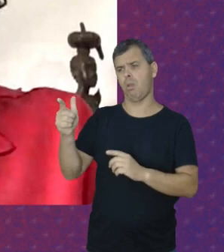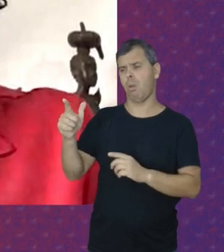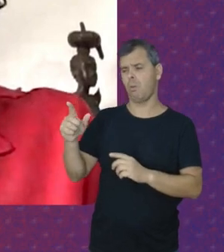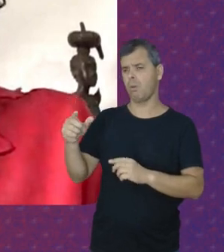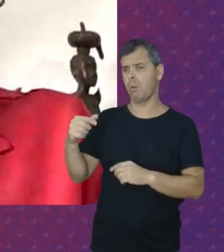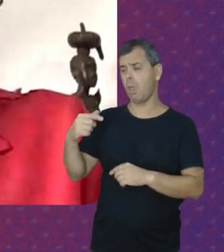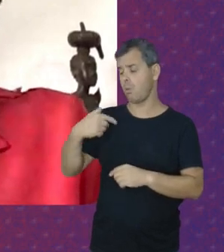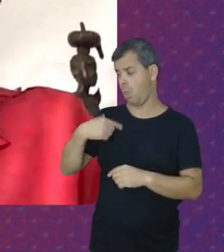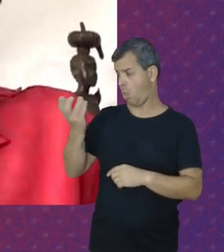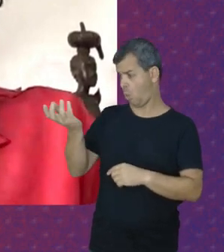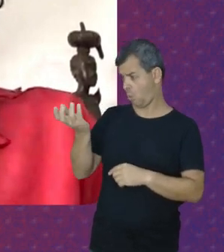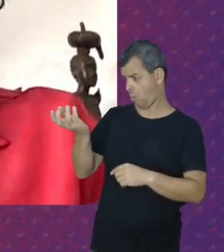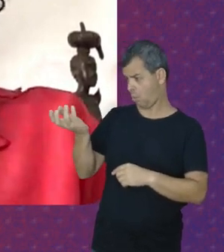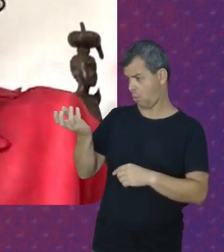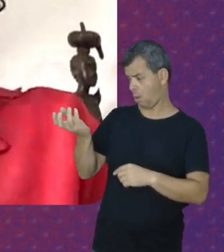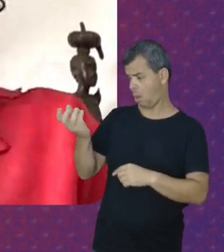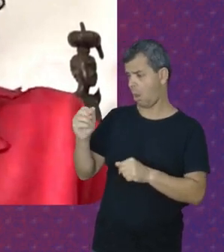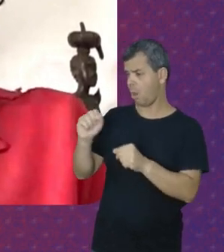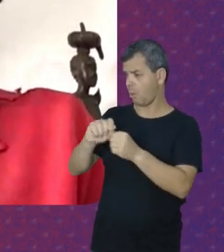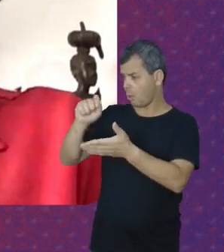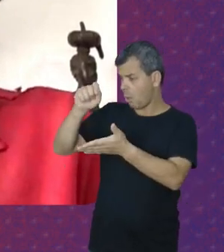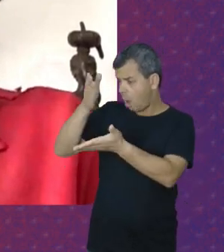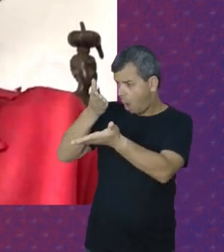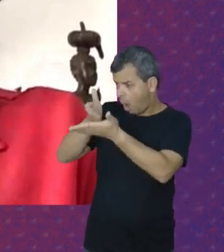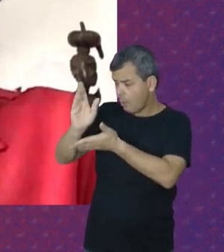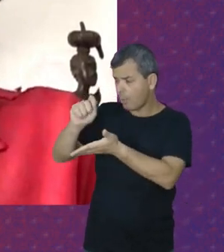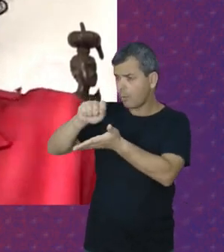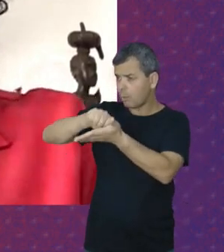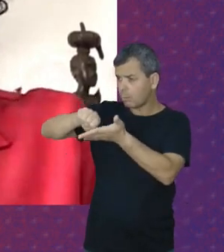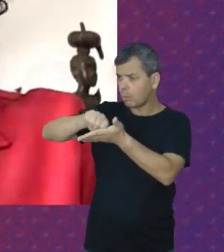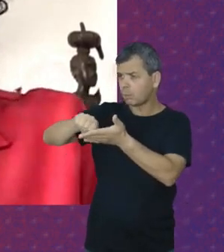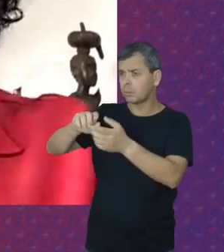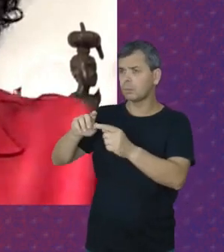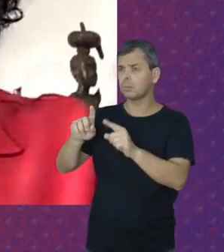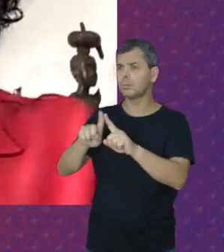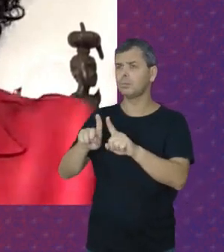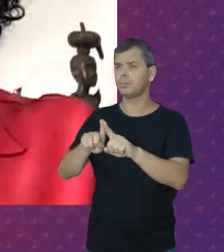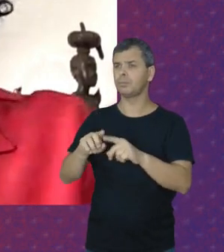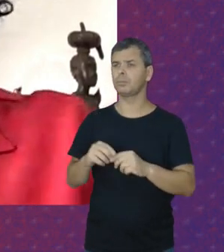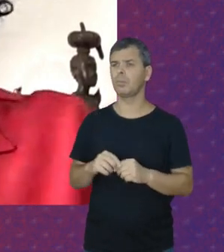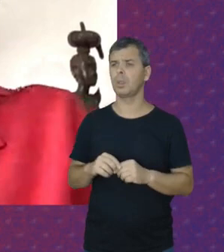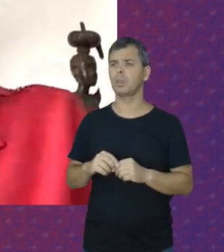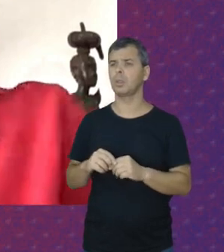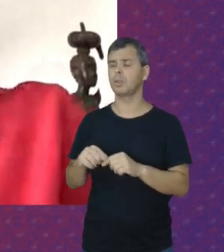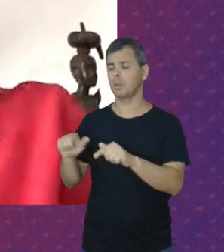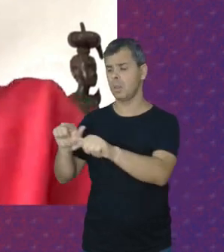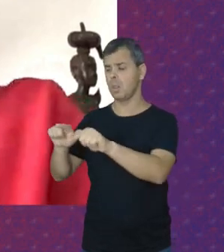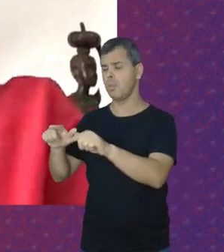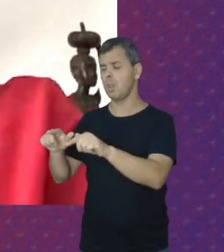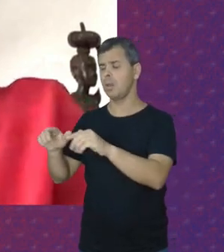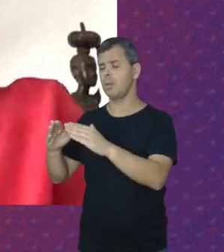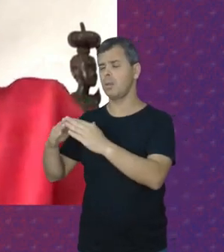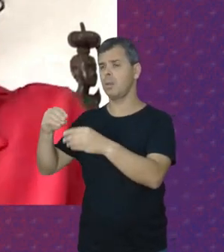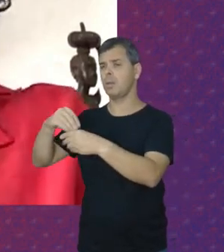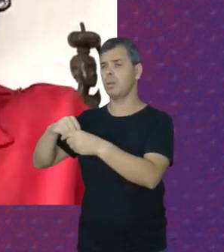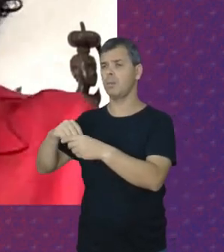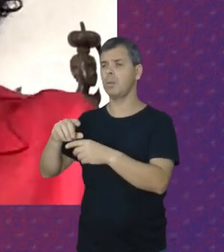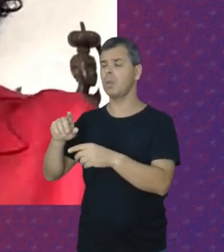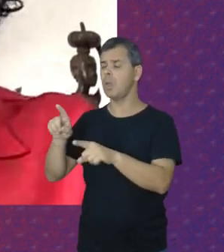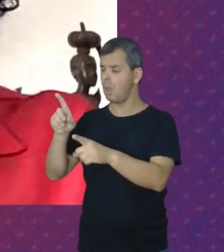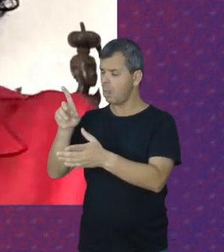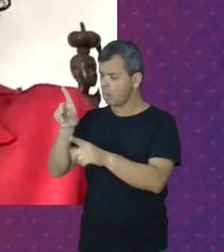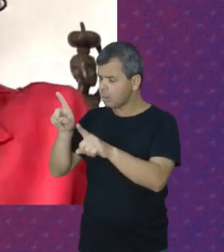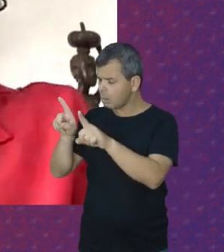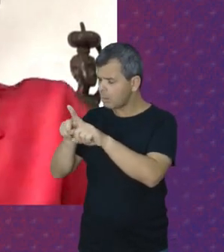Eu quero Sancionar Essa lei Com a Dora Doméstica Tem os Os mesmos